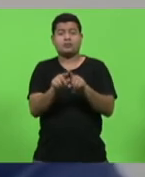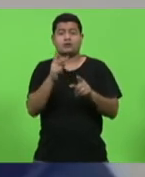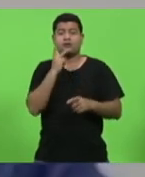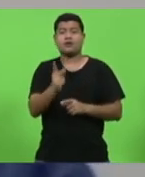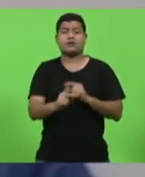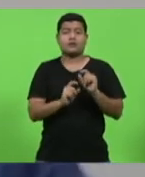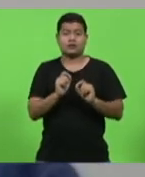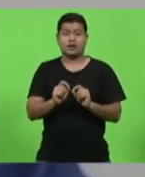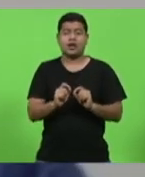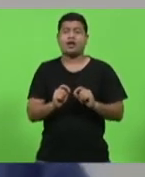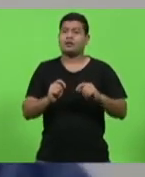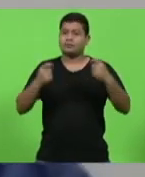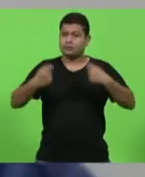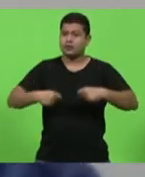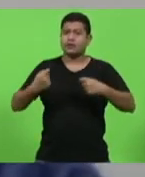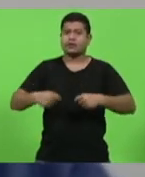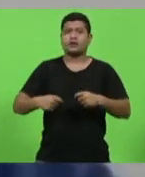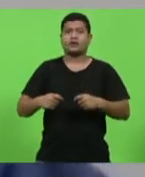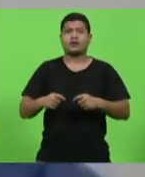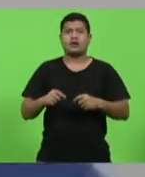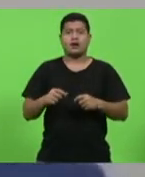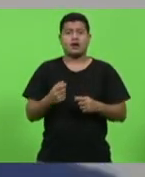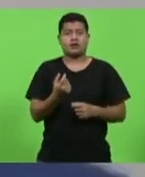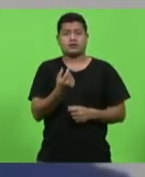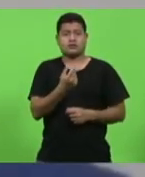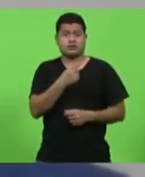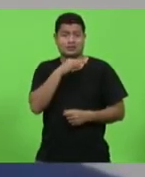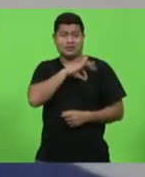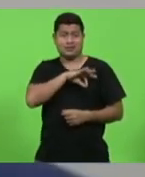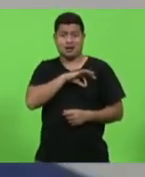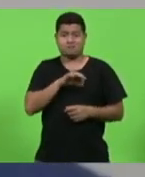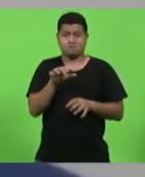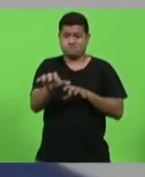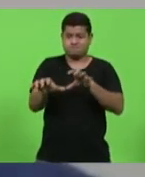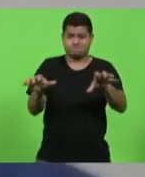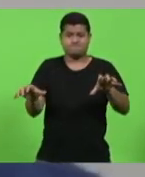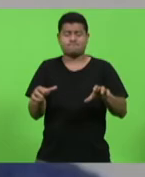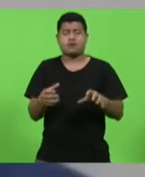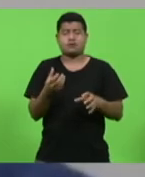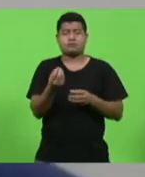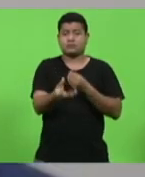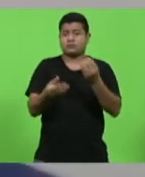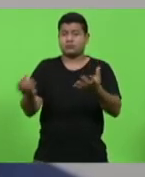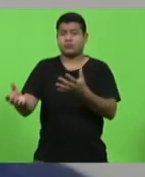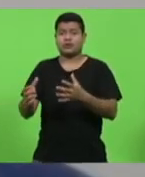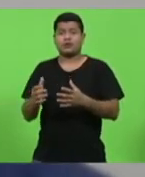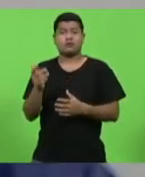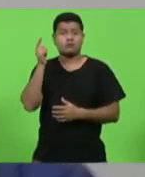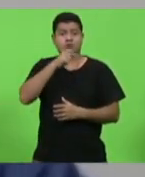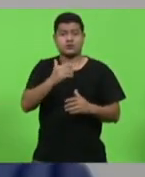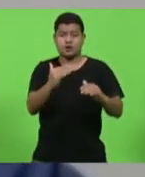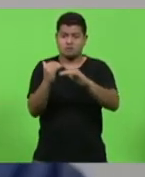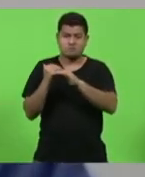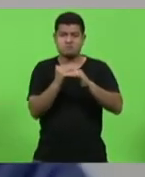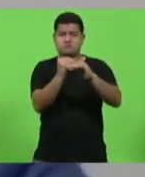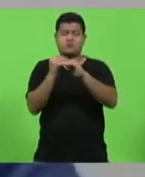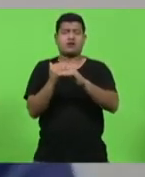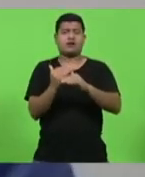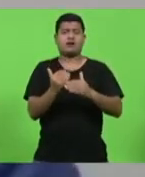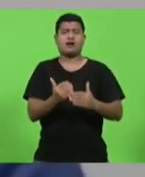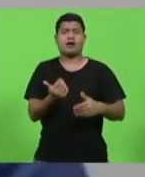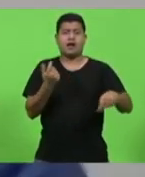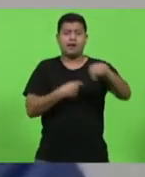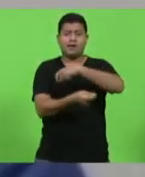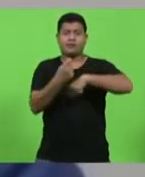distribuir renda para melhorar a economia. Não somos nós que estamos